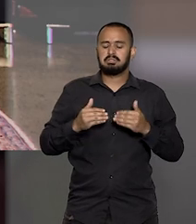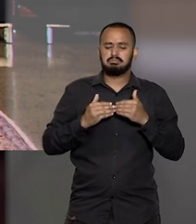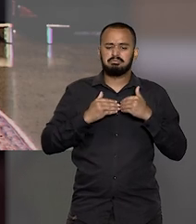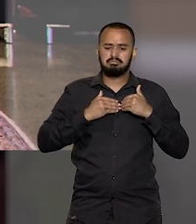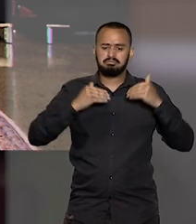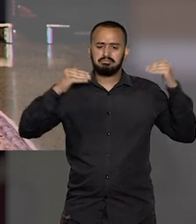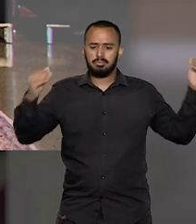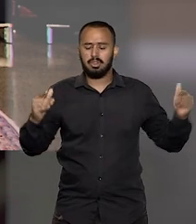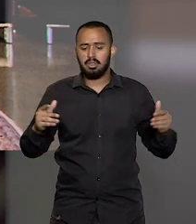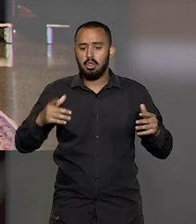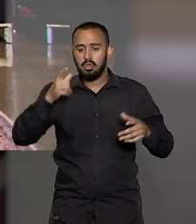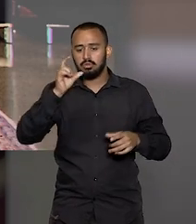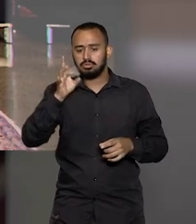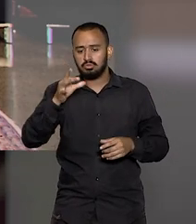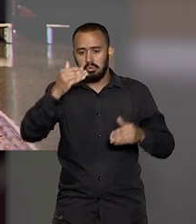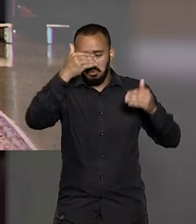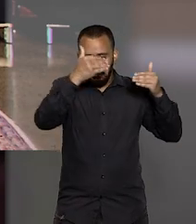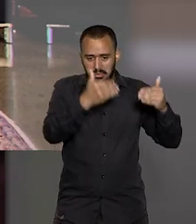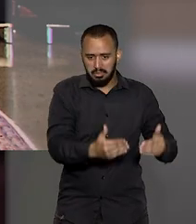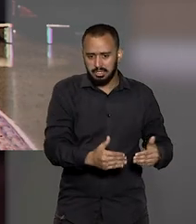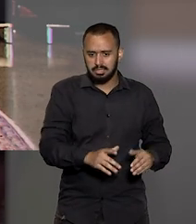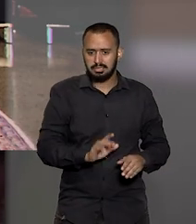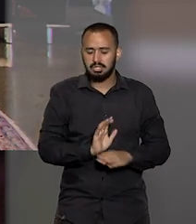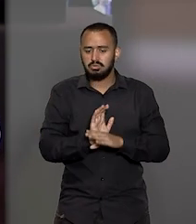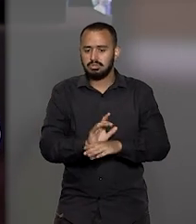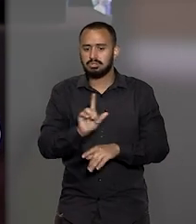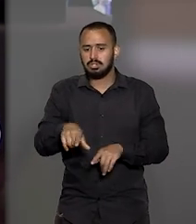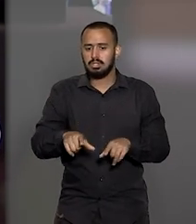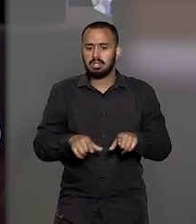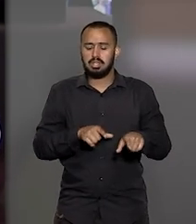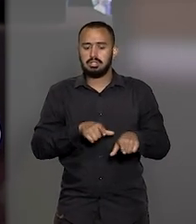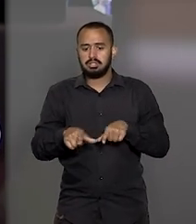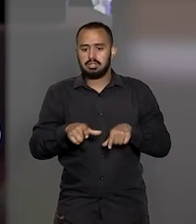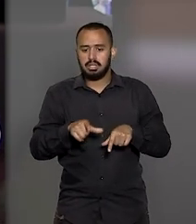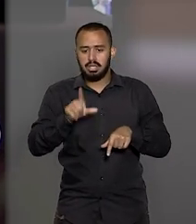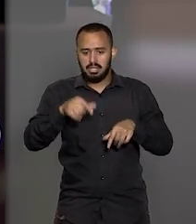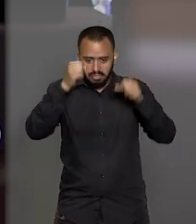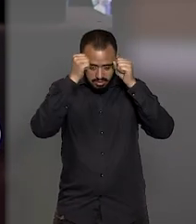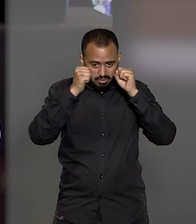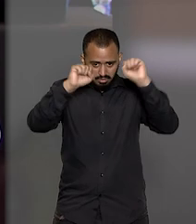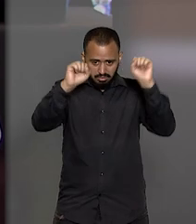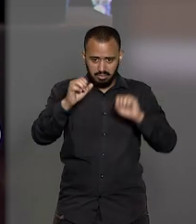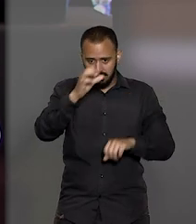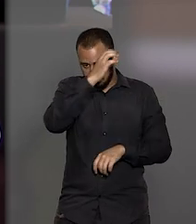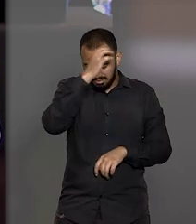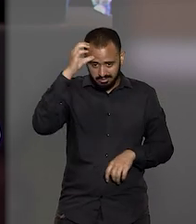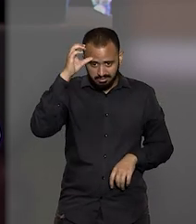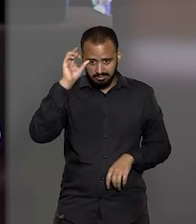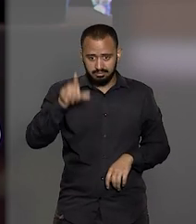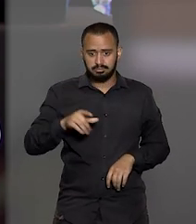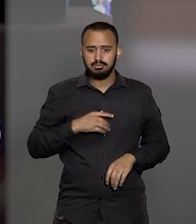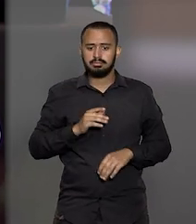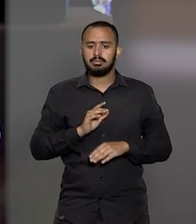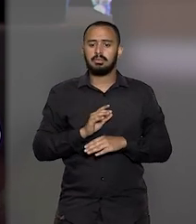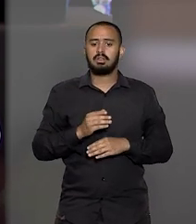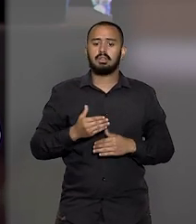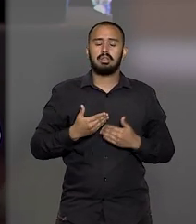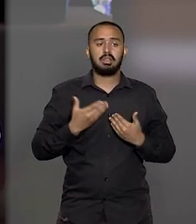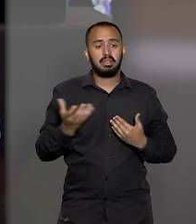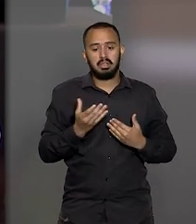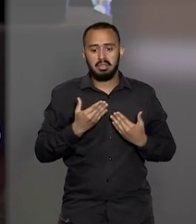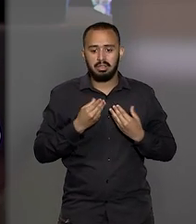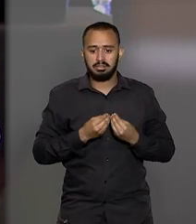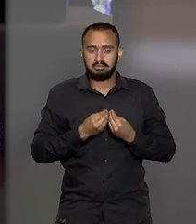neste Tribunal da Cidadania. Desejo ao amigo, ao ministro